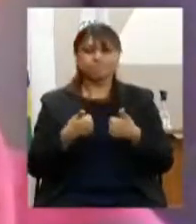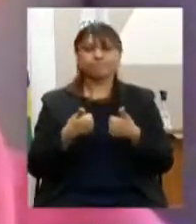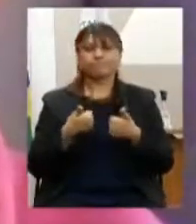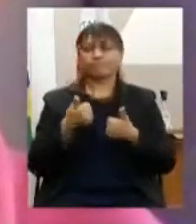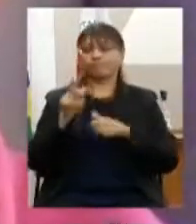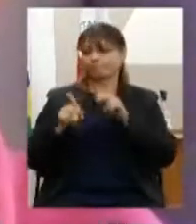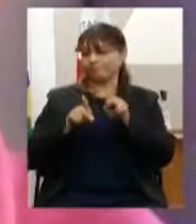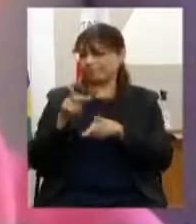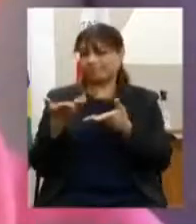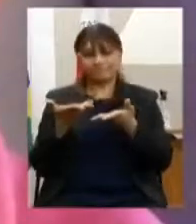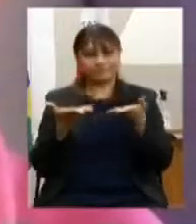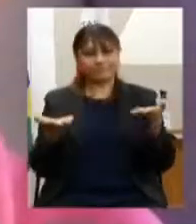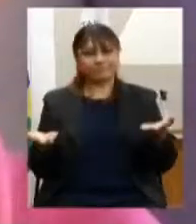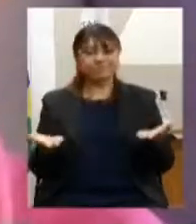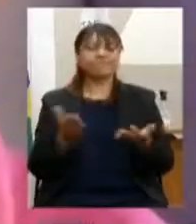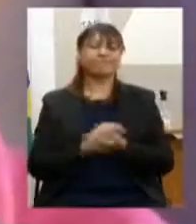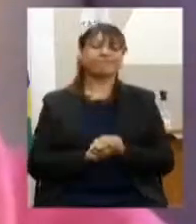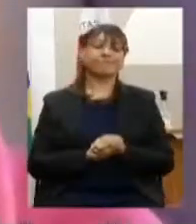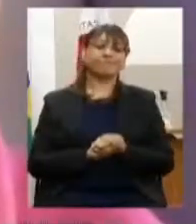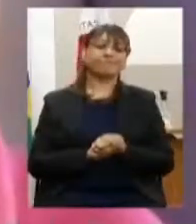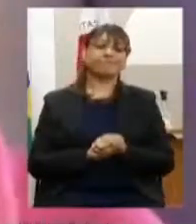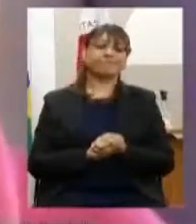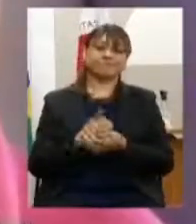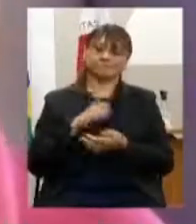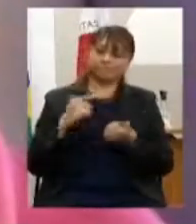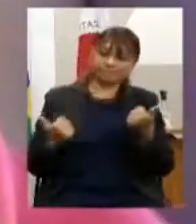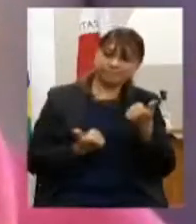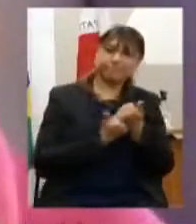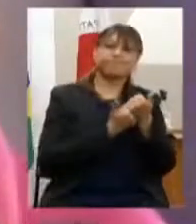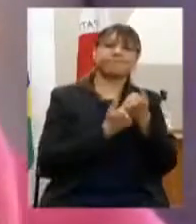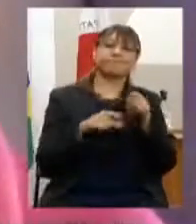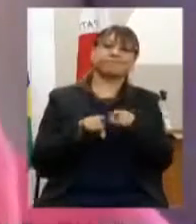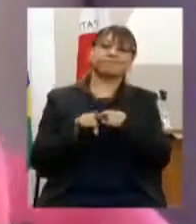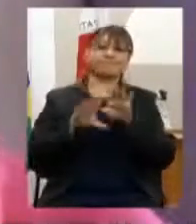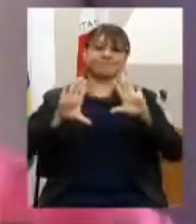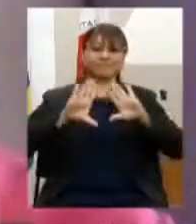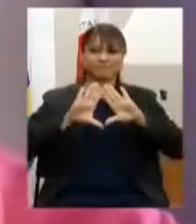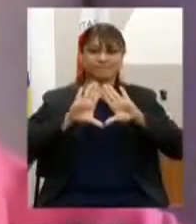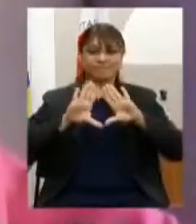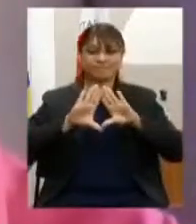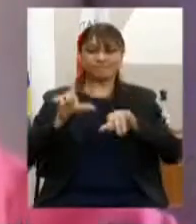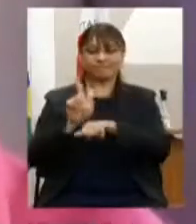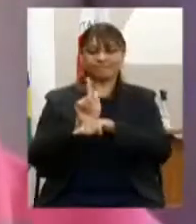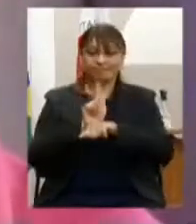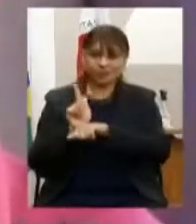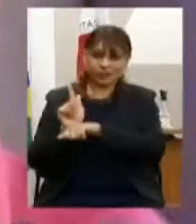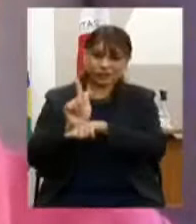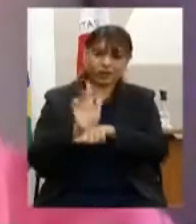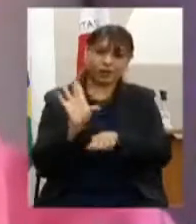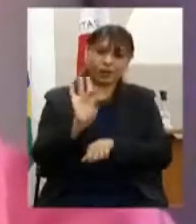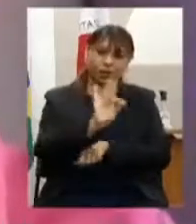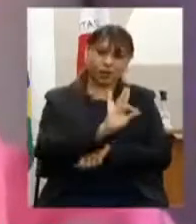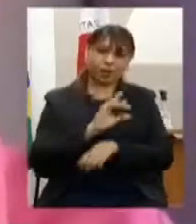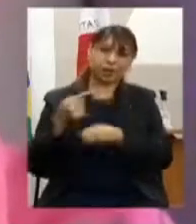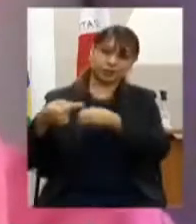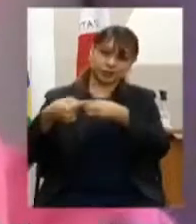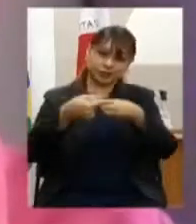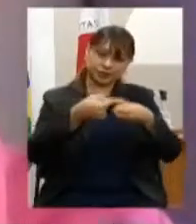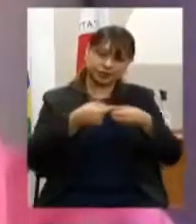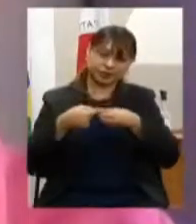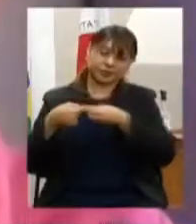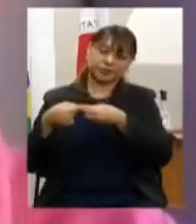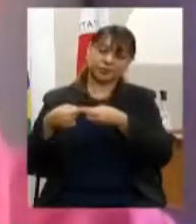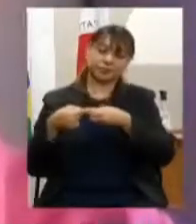sociedade civil, com apoio total da Assembleia e das gestões municipais. E